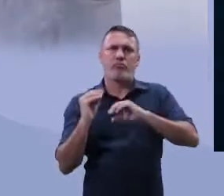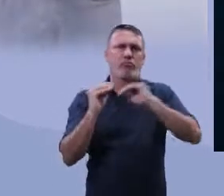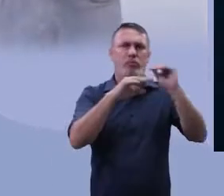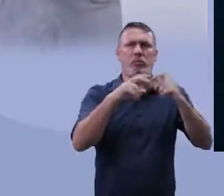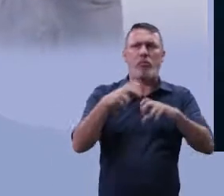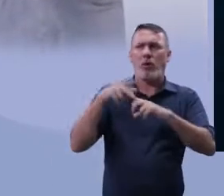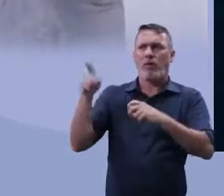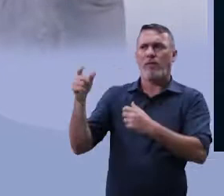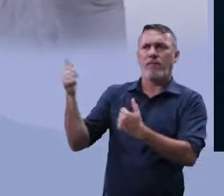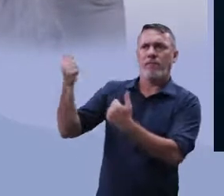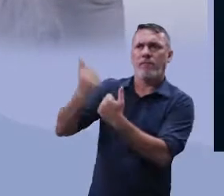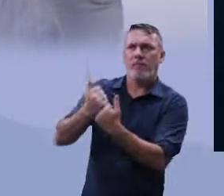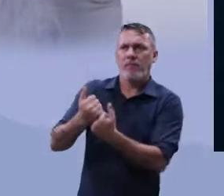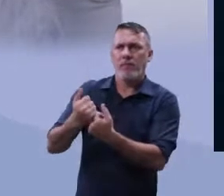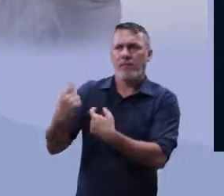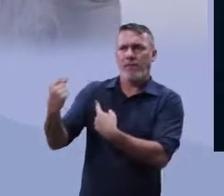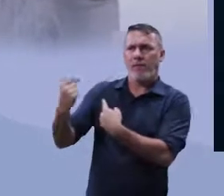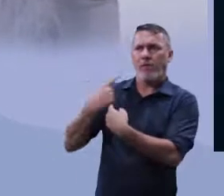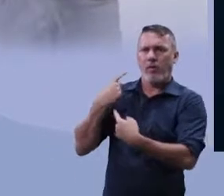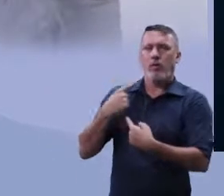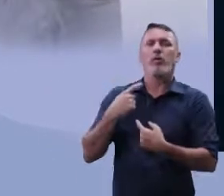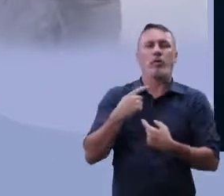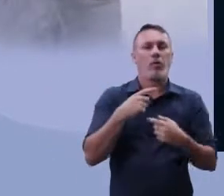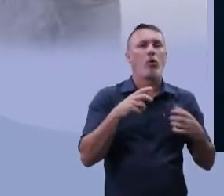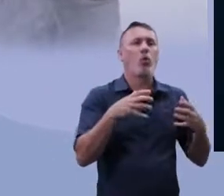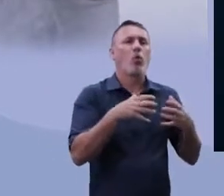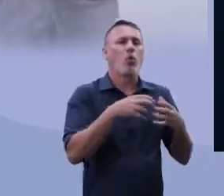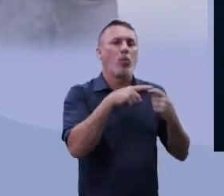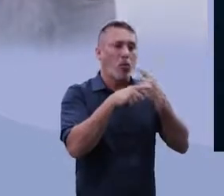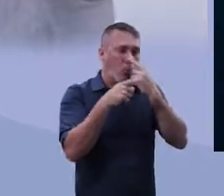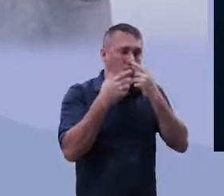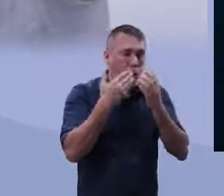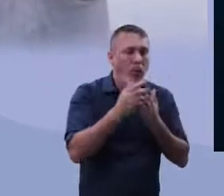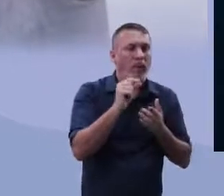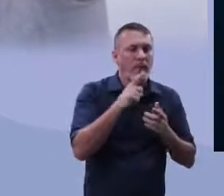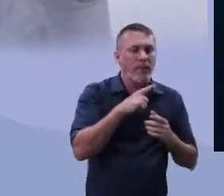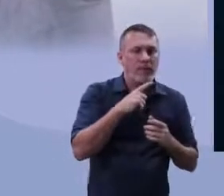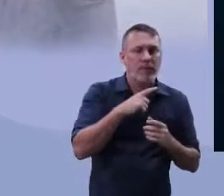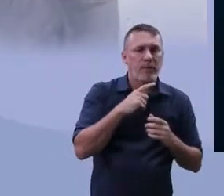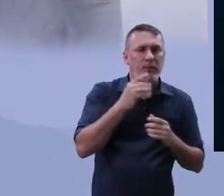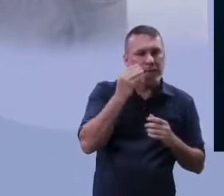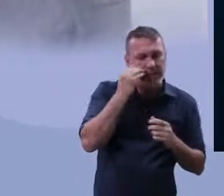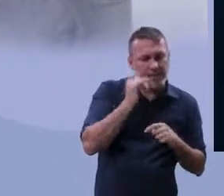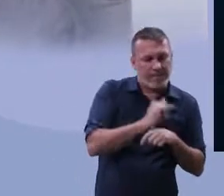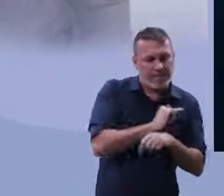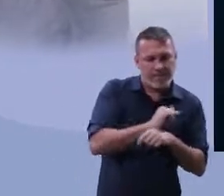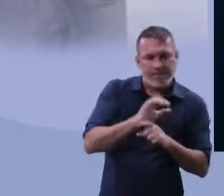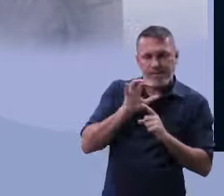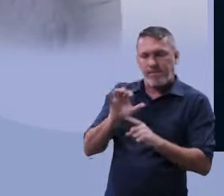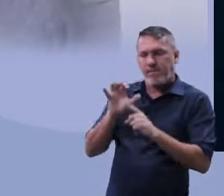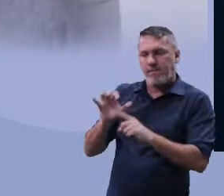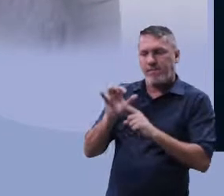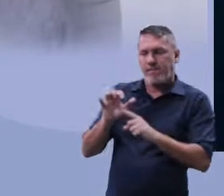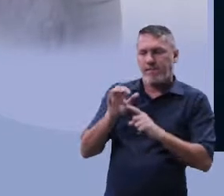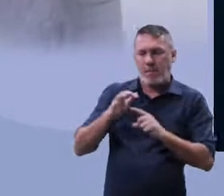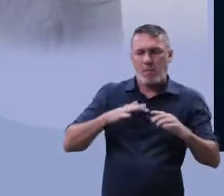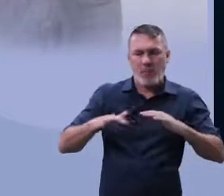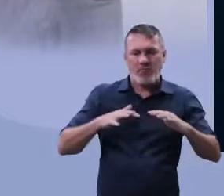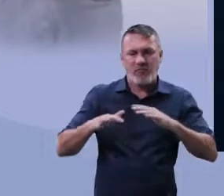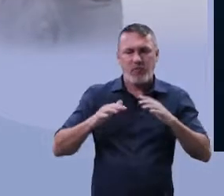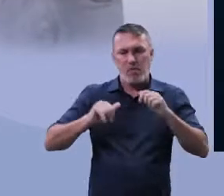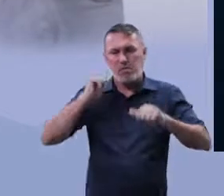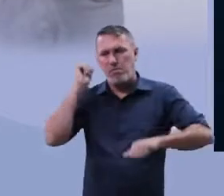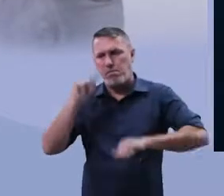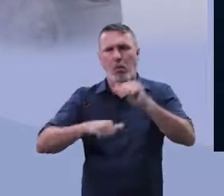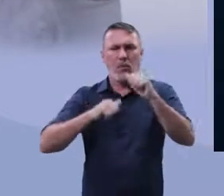outras nacionalidades, eles começaram a influenciar processos revolucionários. E aí,